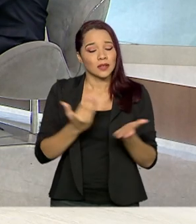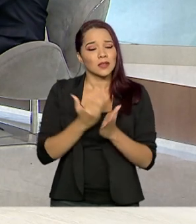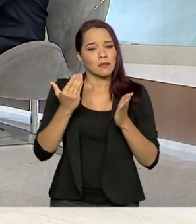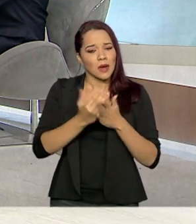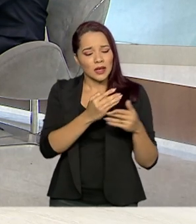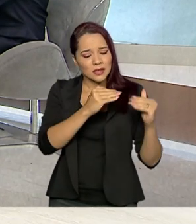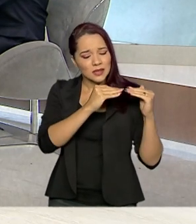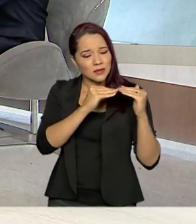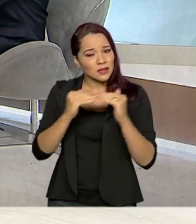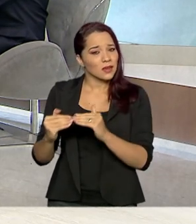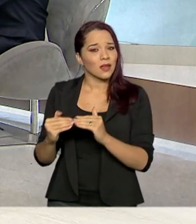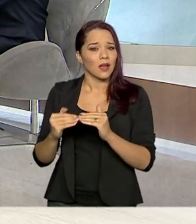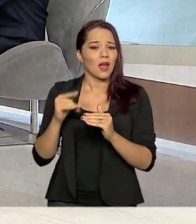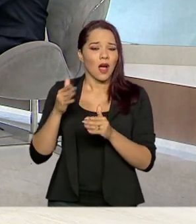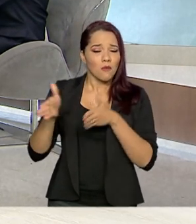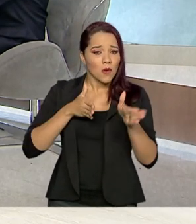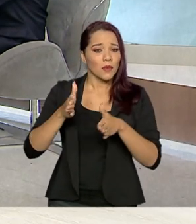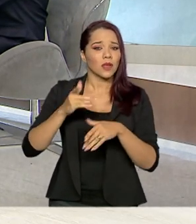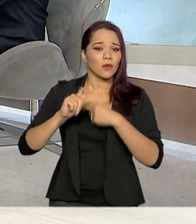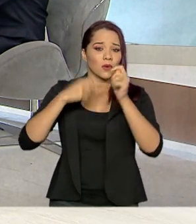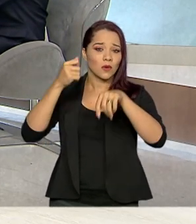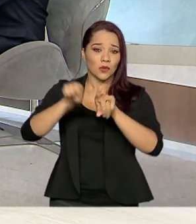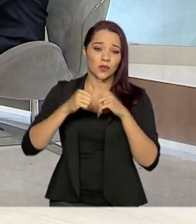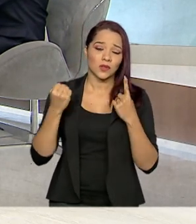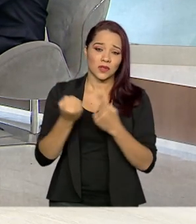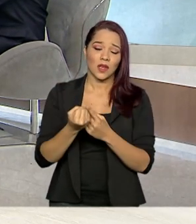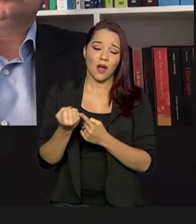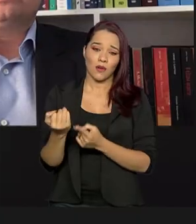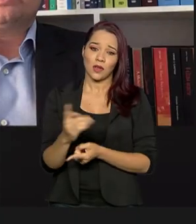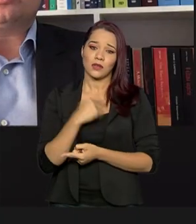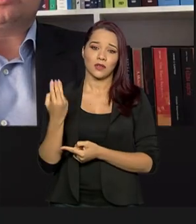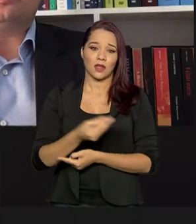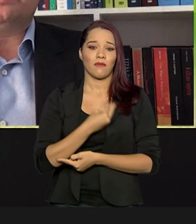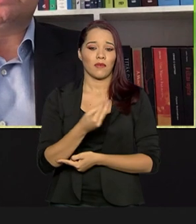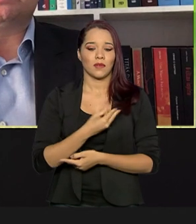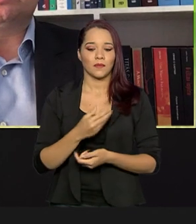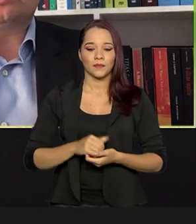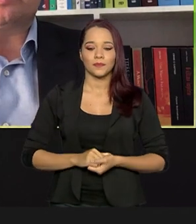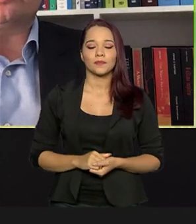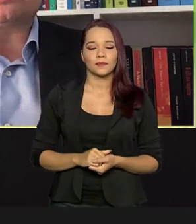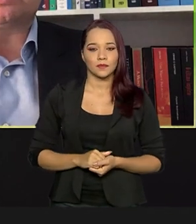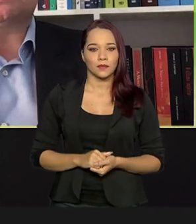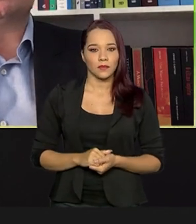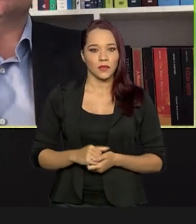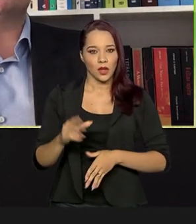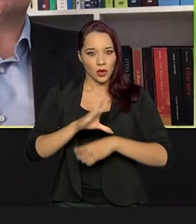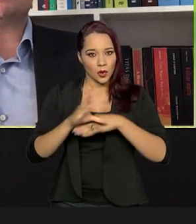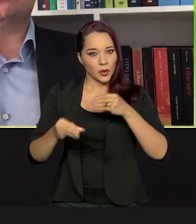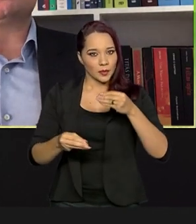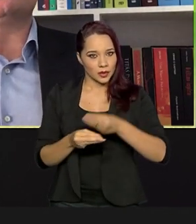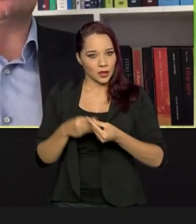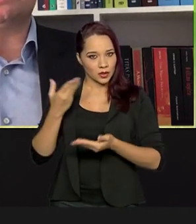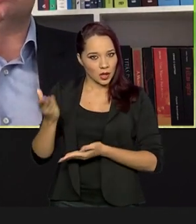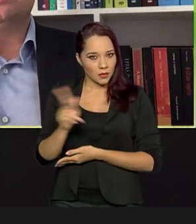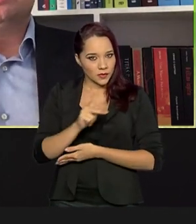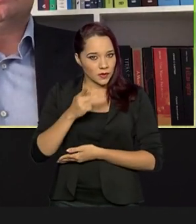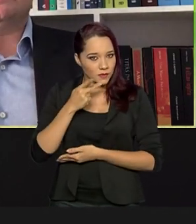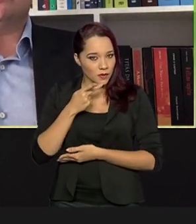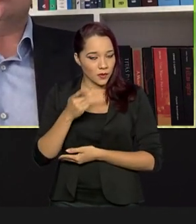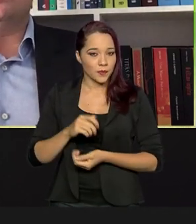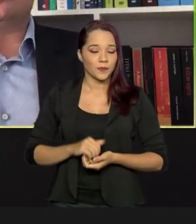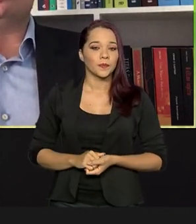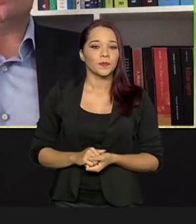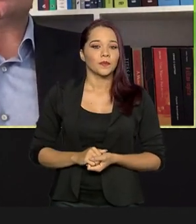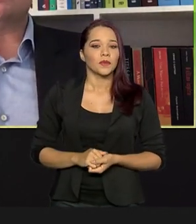adequada ao momento econômico e social que a gente está vivendo. Complementando o a professora Tatiana disse, na nossa visão,